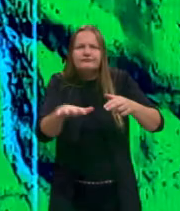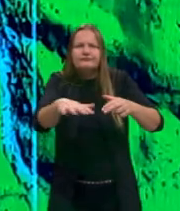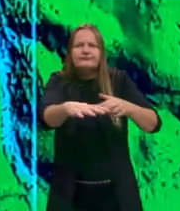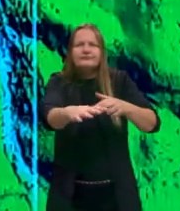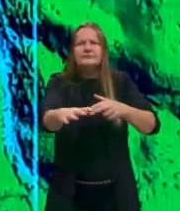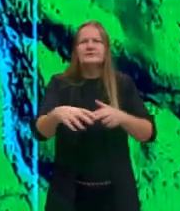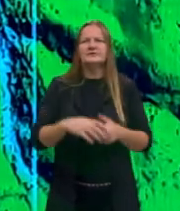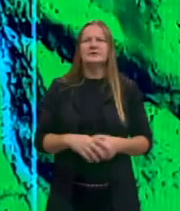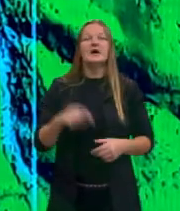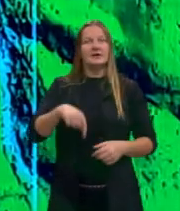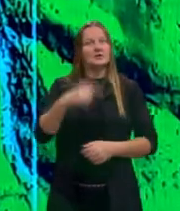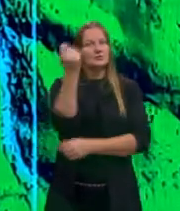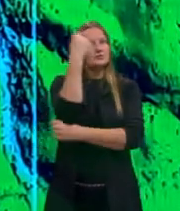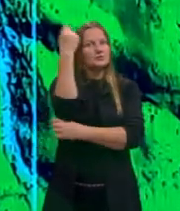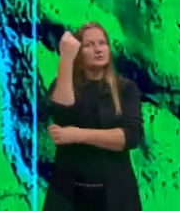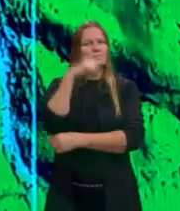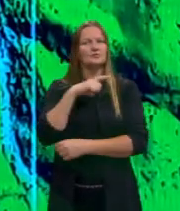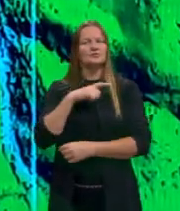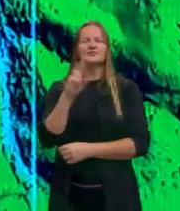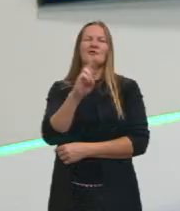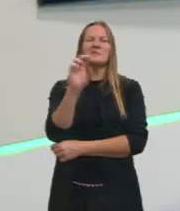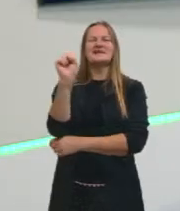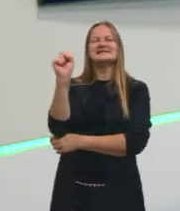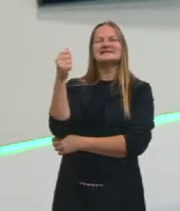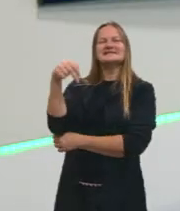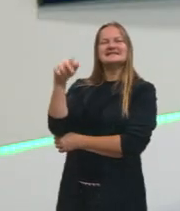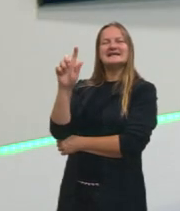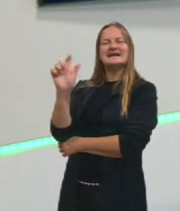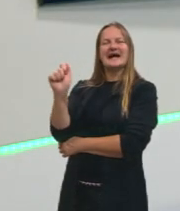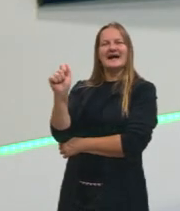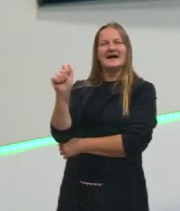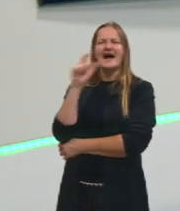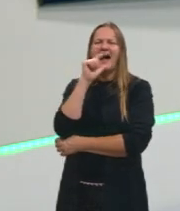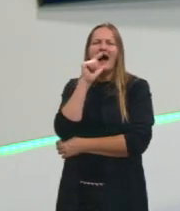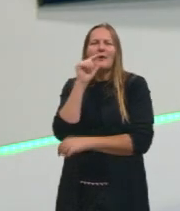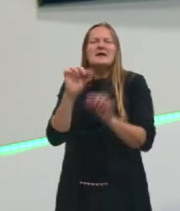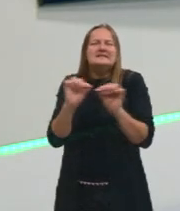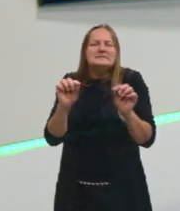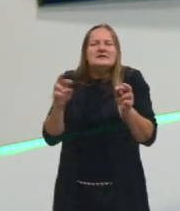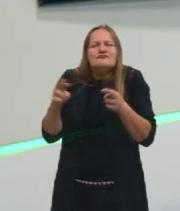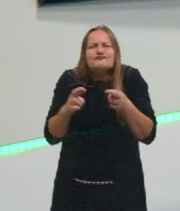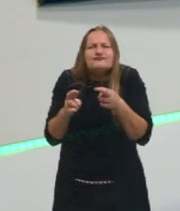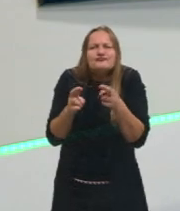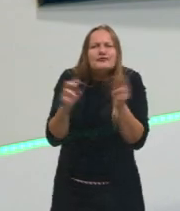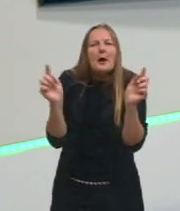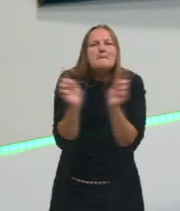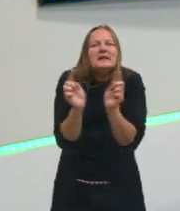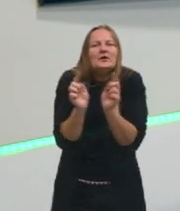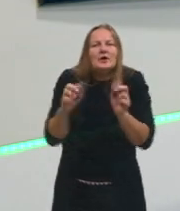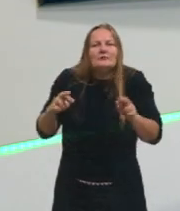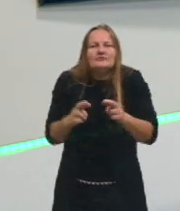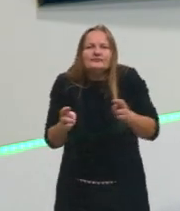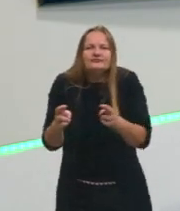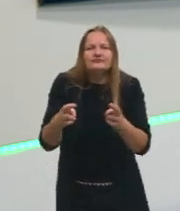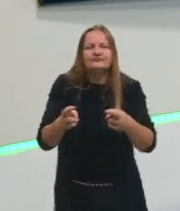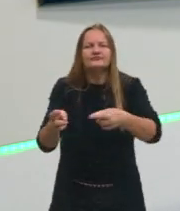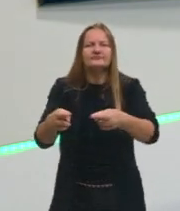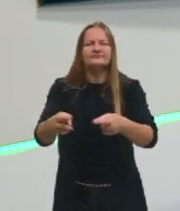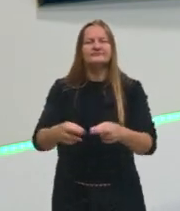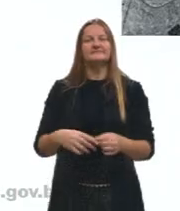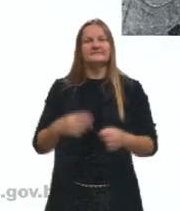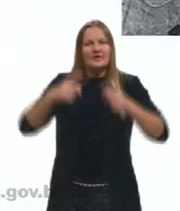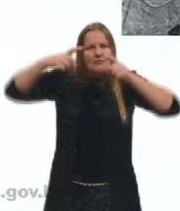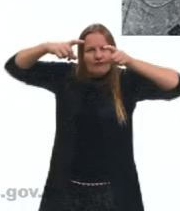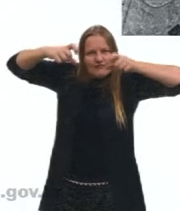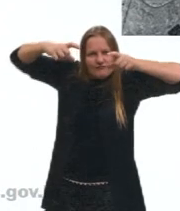aqui no Rio Grande do Sul a gente chama também de sanga, né, pode ser considerado uma sanguinha aí. Então ele vai formando essas imagens e aí a gente vai